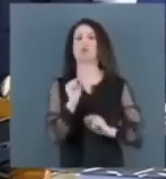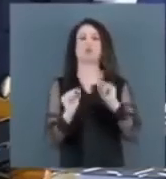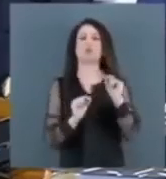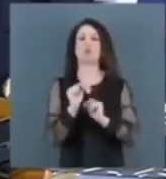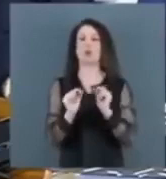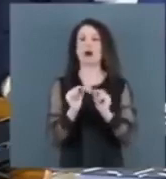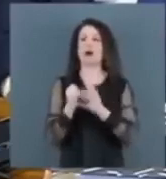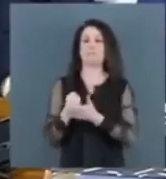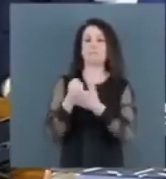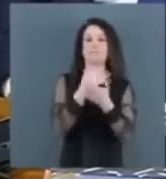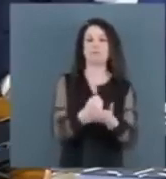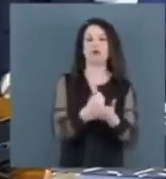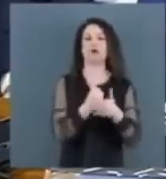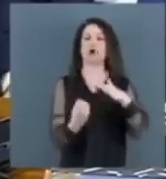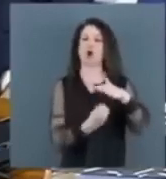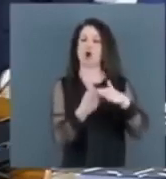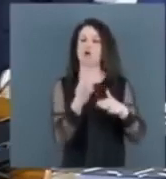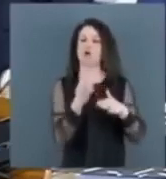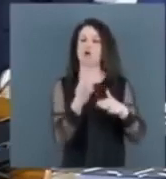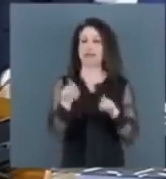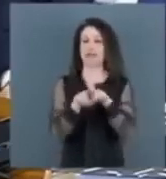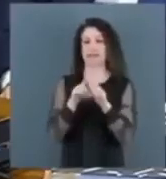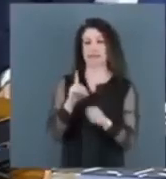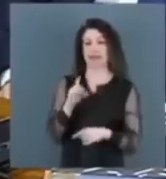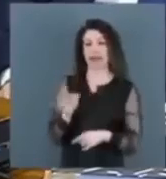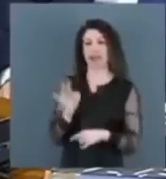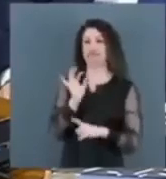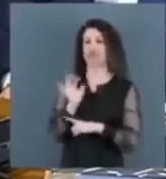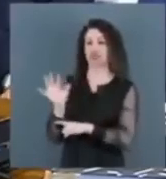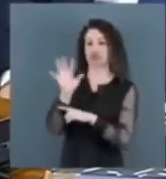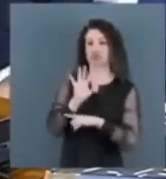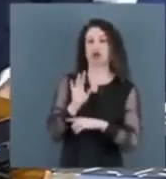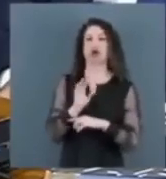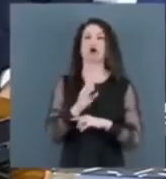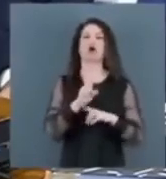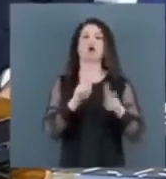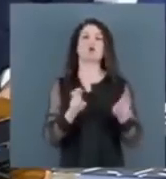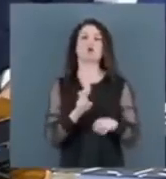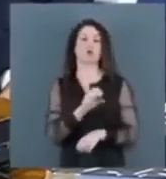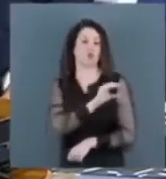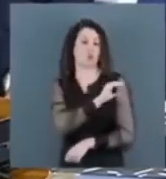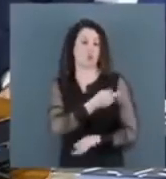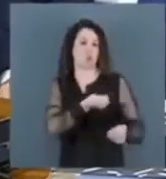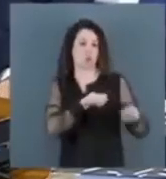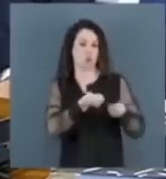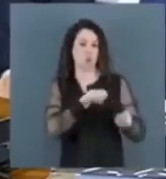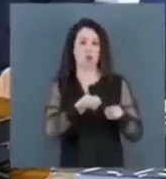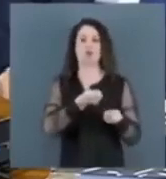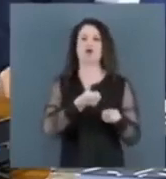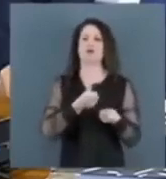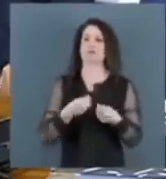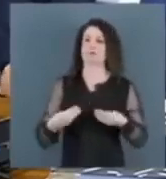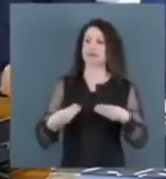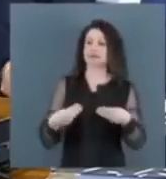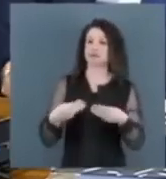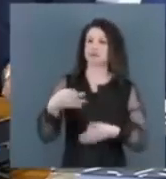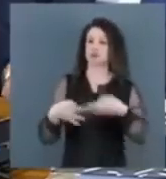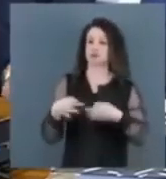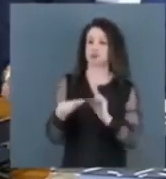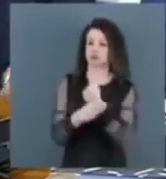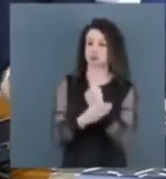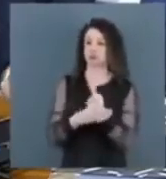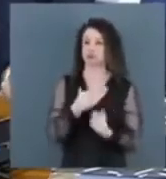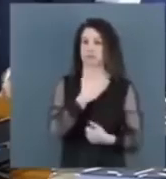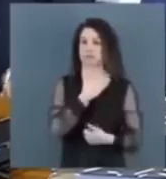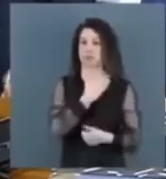segurança federais, estaduais e do Distrito Federal, sob a coordenação do Ministério da Justiça e Segurança Pública, caso precise da Força